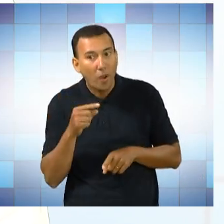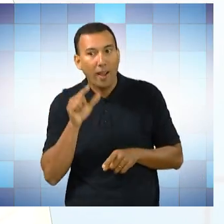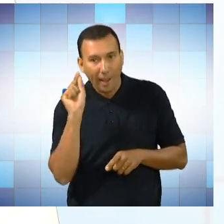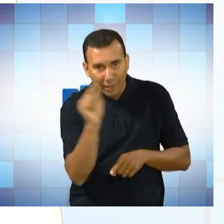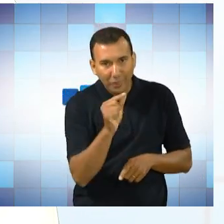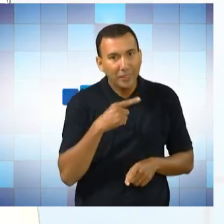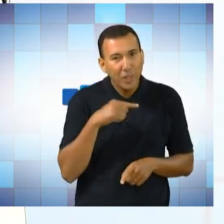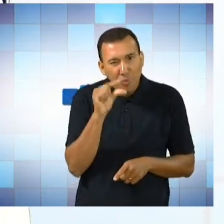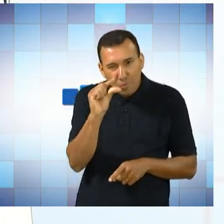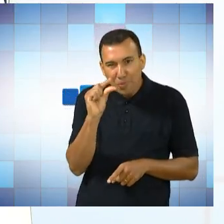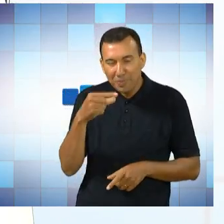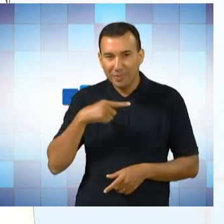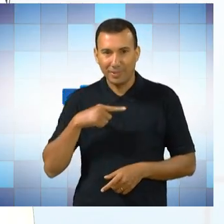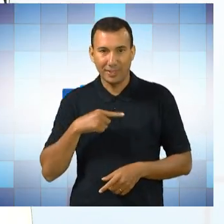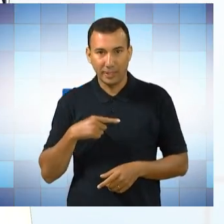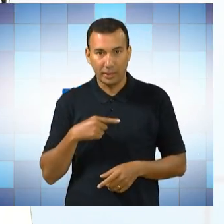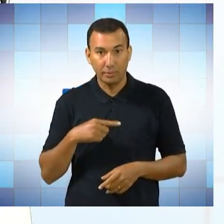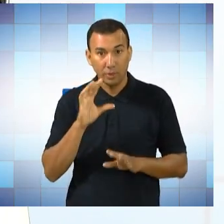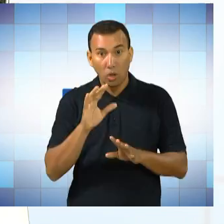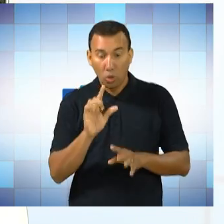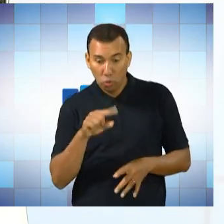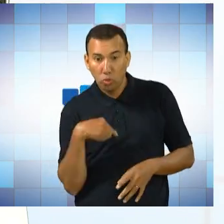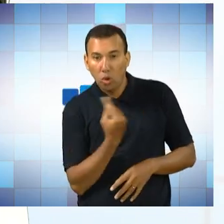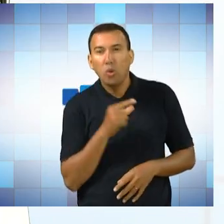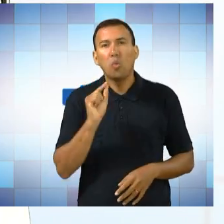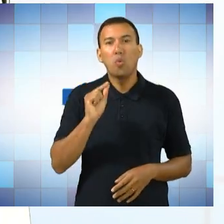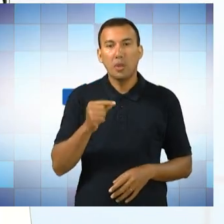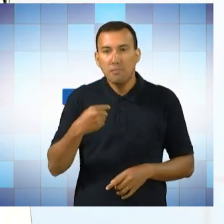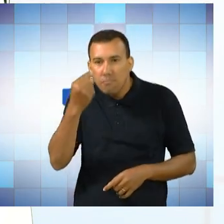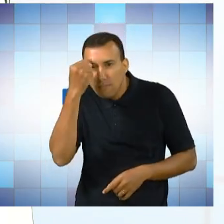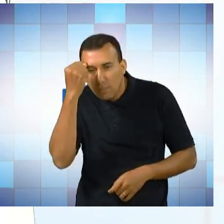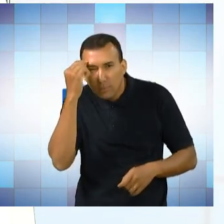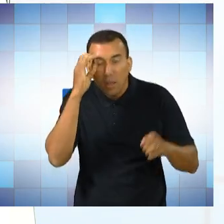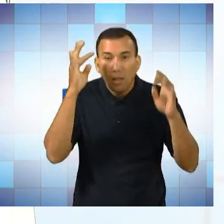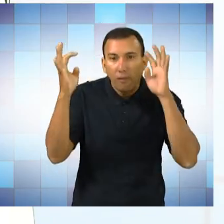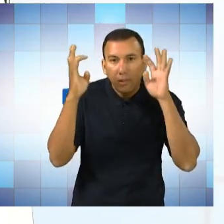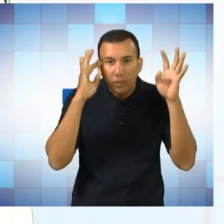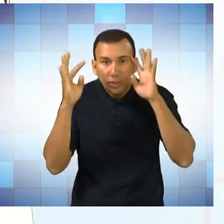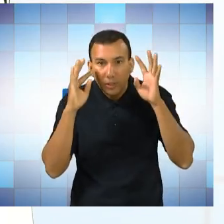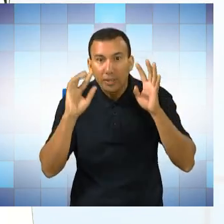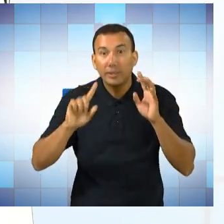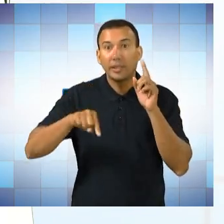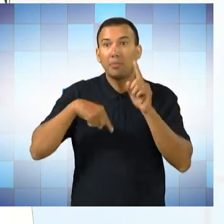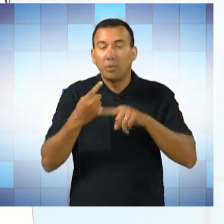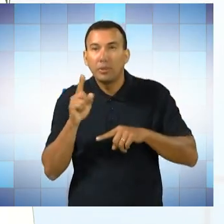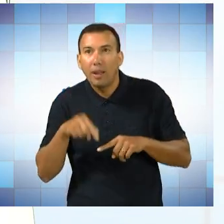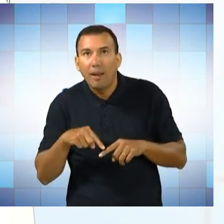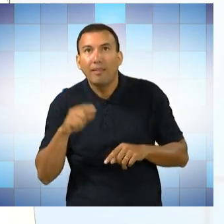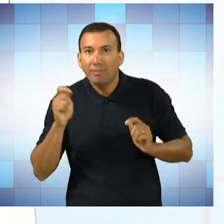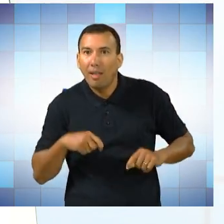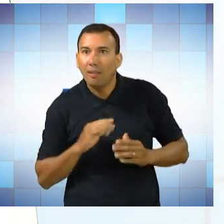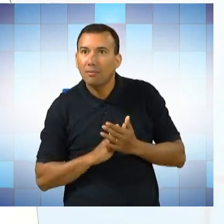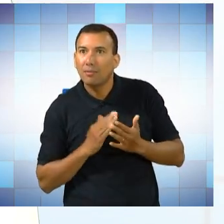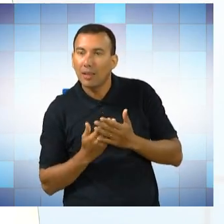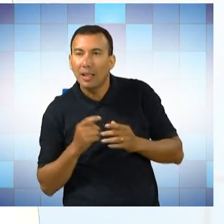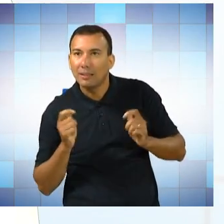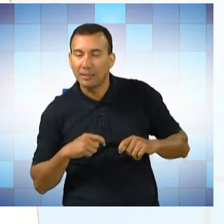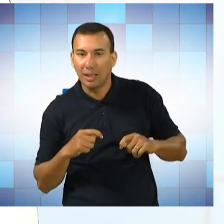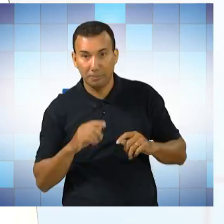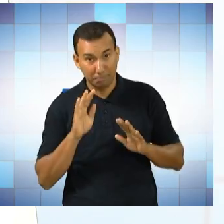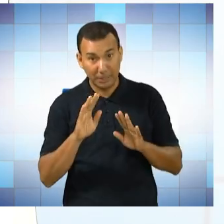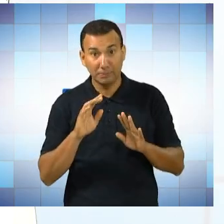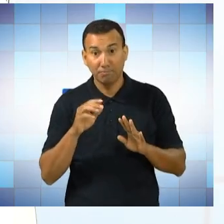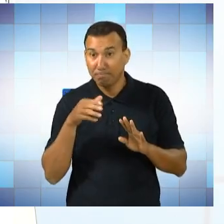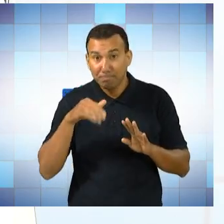um pouco. Faz com que a nossa reflexão nos leve à interpretação. E nada mais